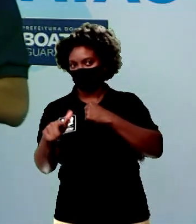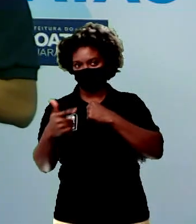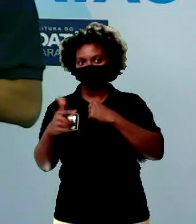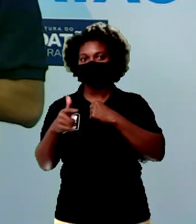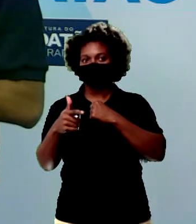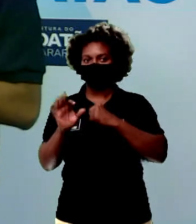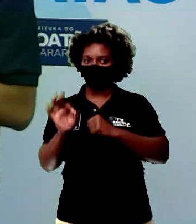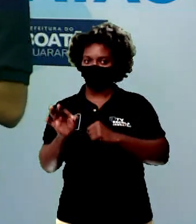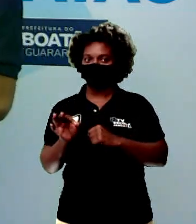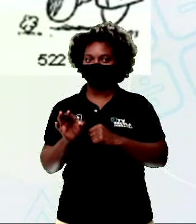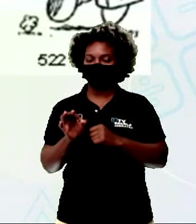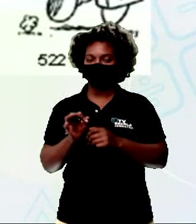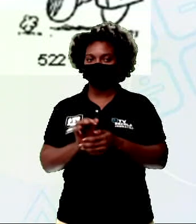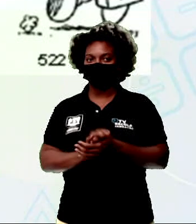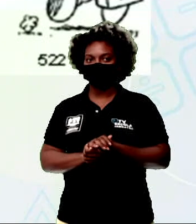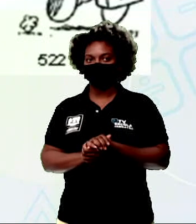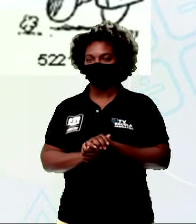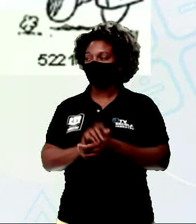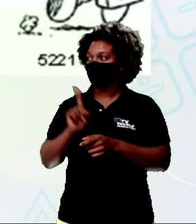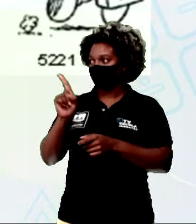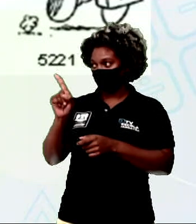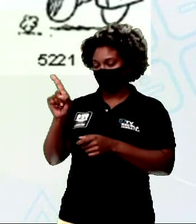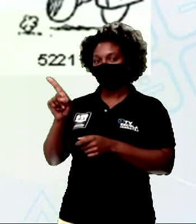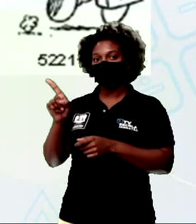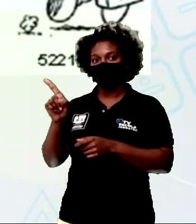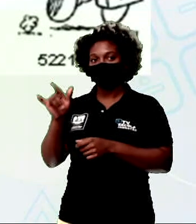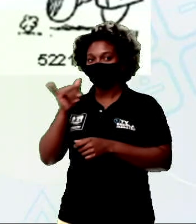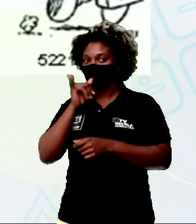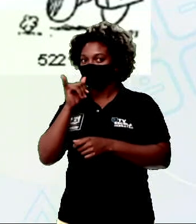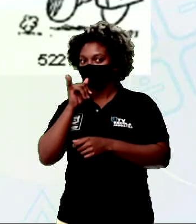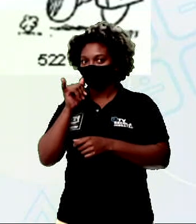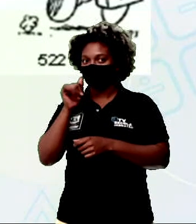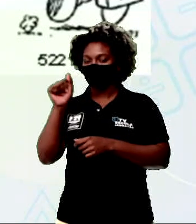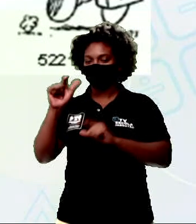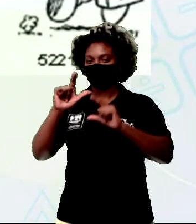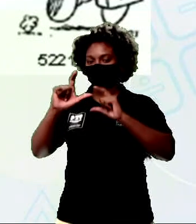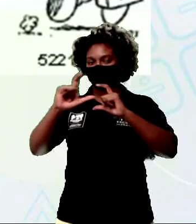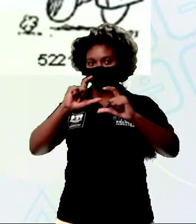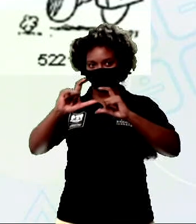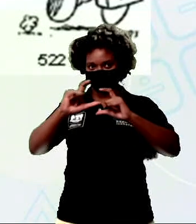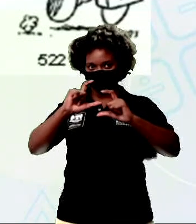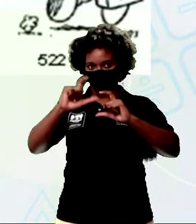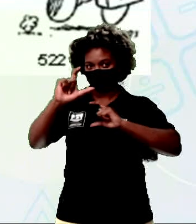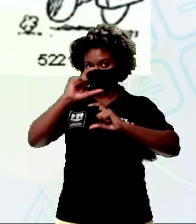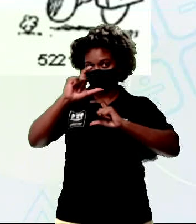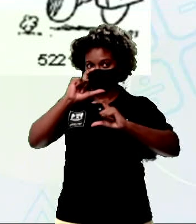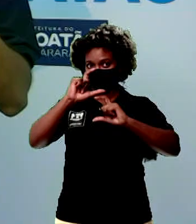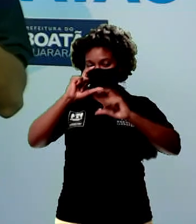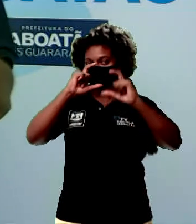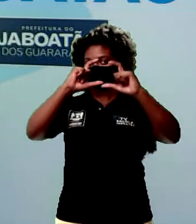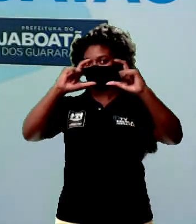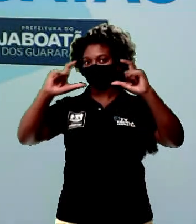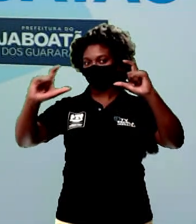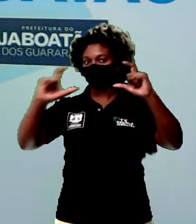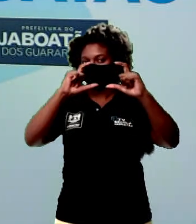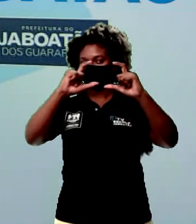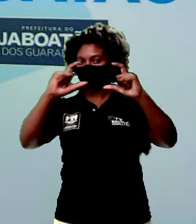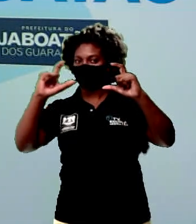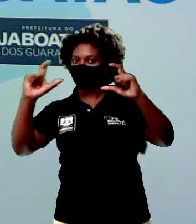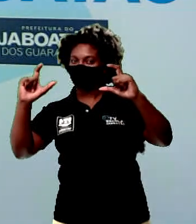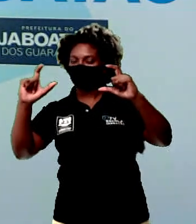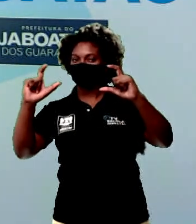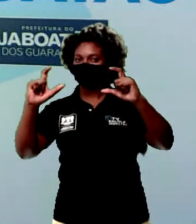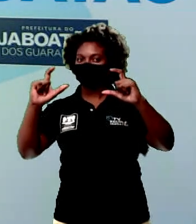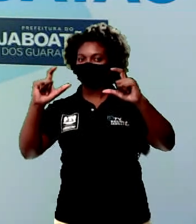Ok? Aqui nós temos um exemplo de uma tirinha, da turma da Mônica, onde